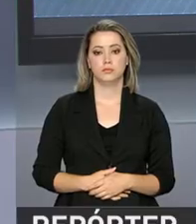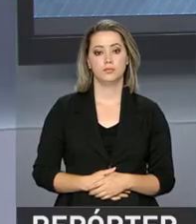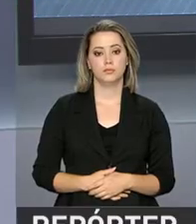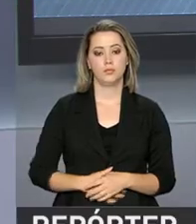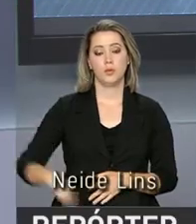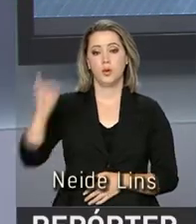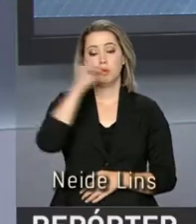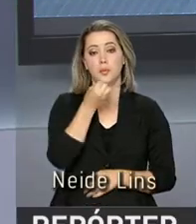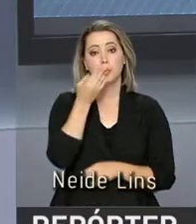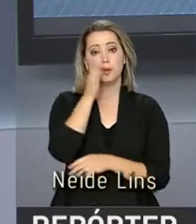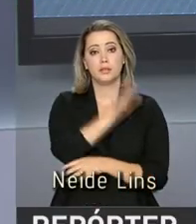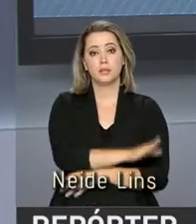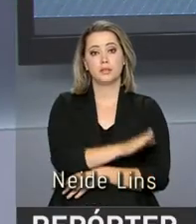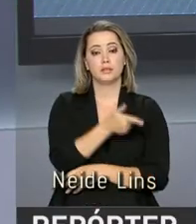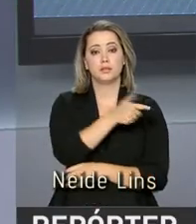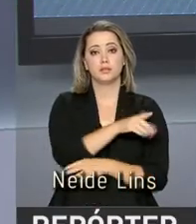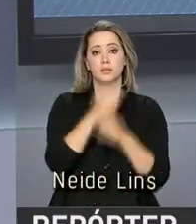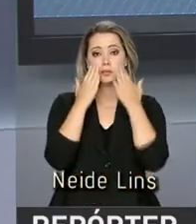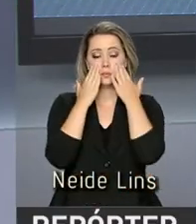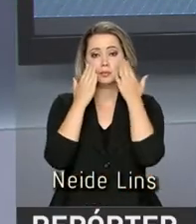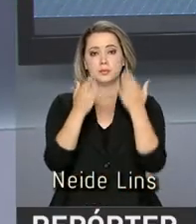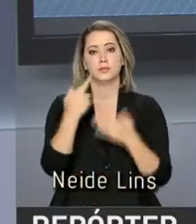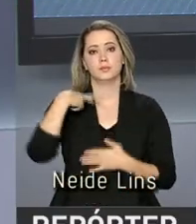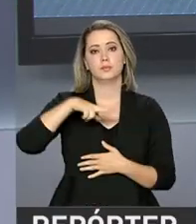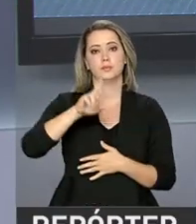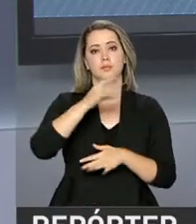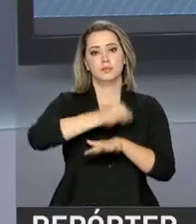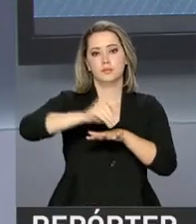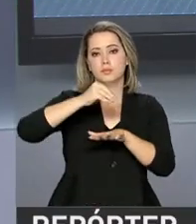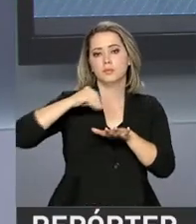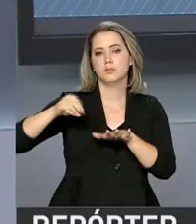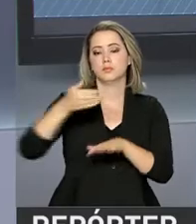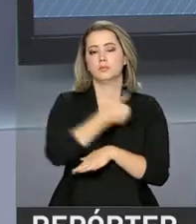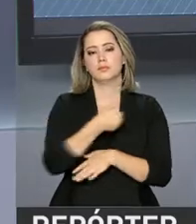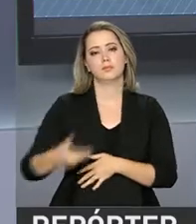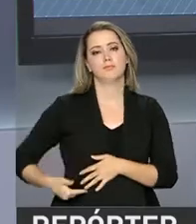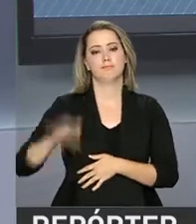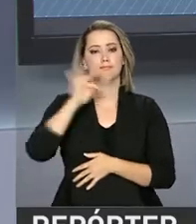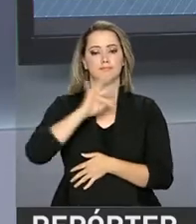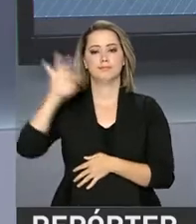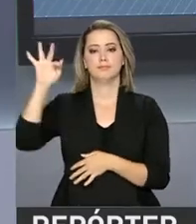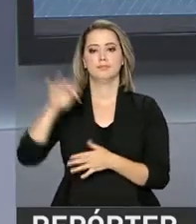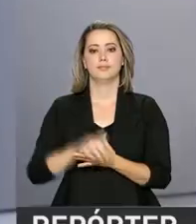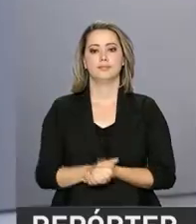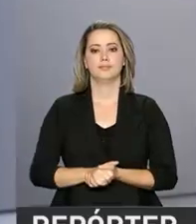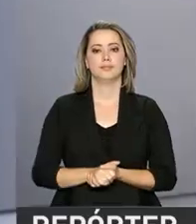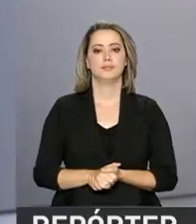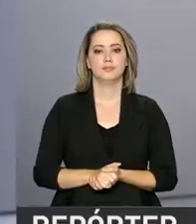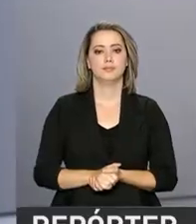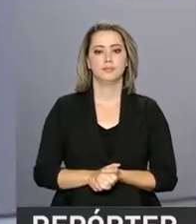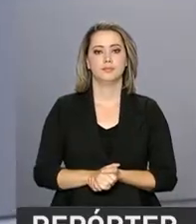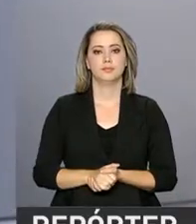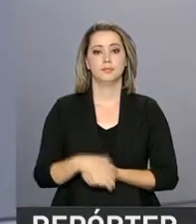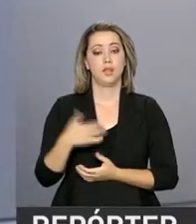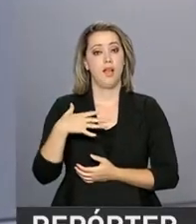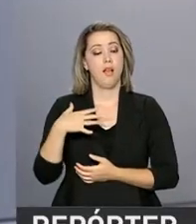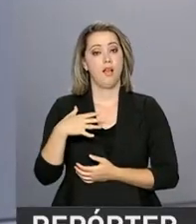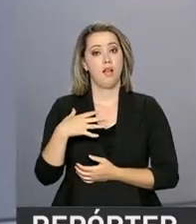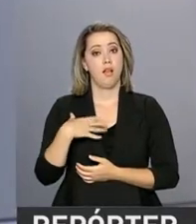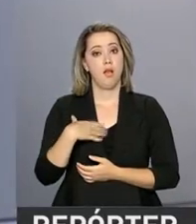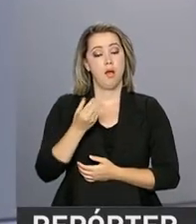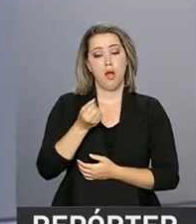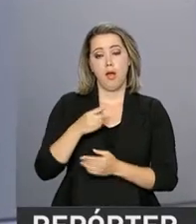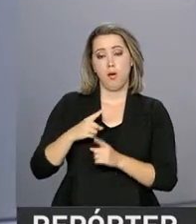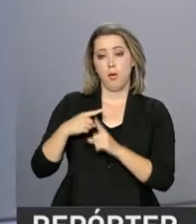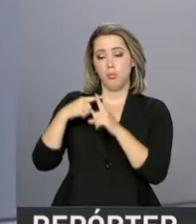Olá, boa tarde. Estamos de volta com o repórter NBR e as notícias do governo federal. A satisfação dos